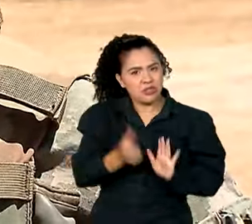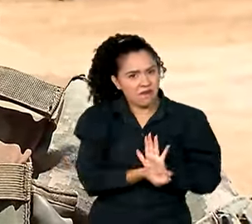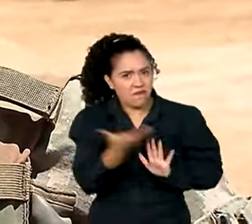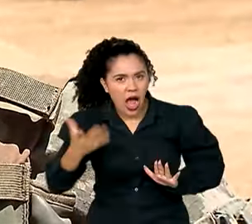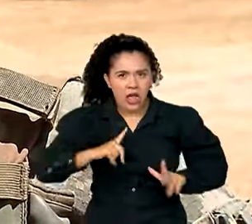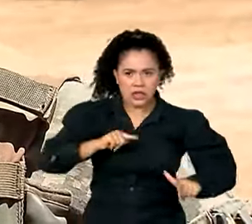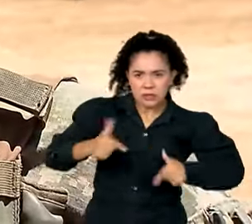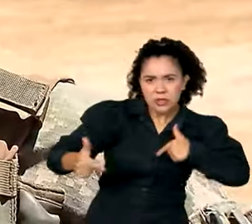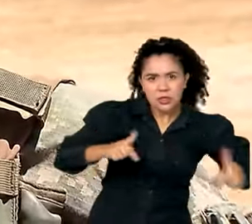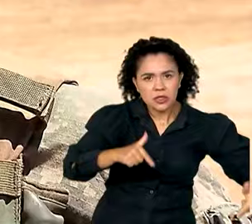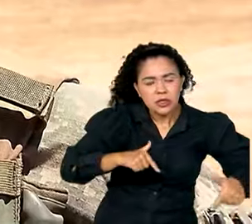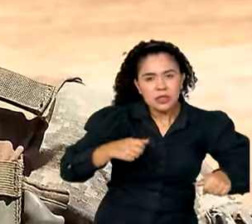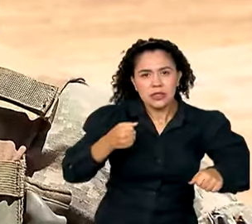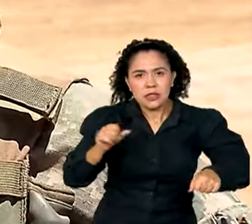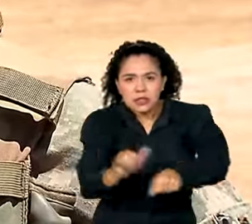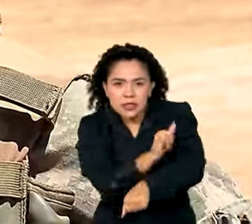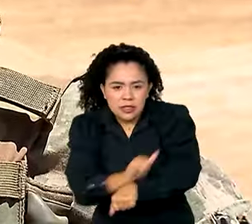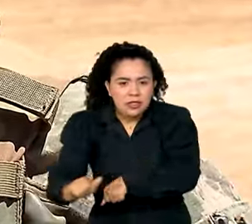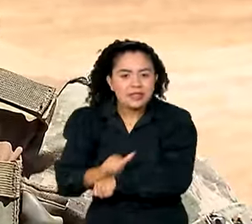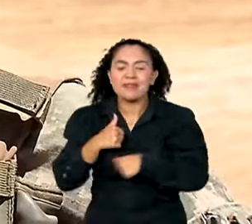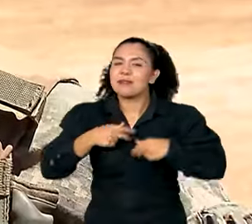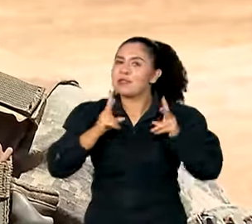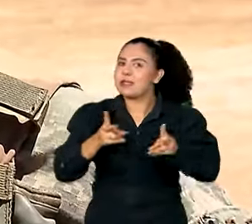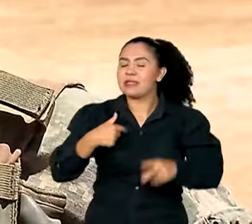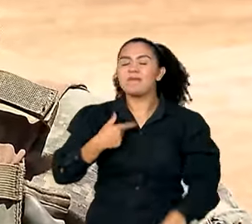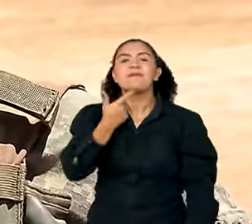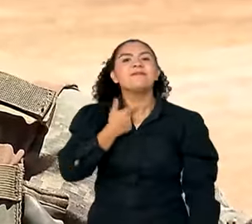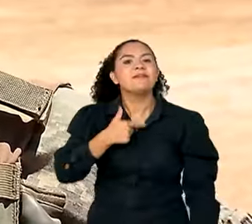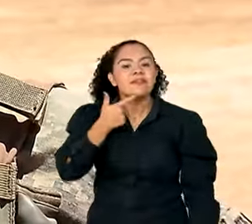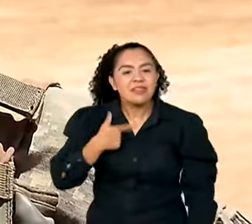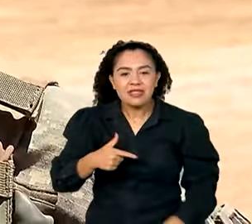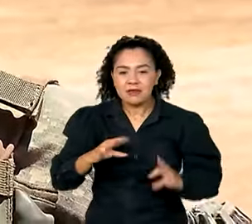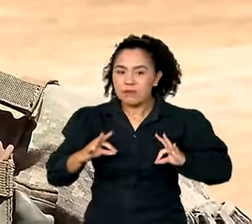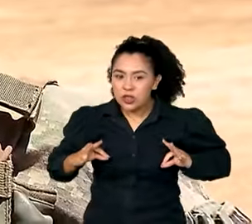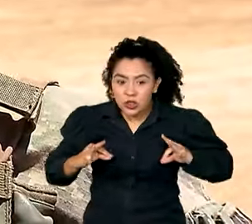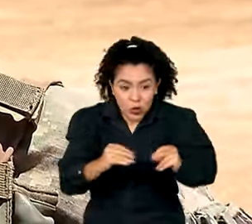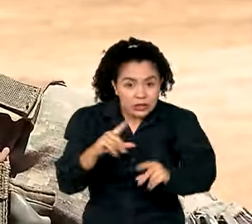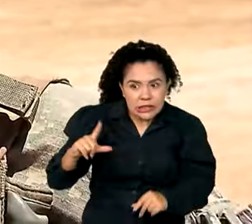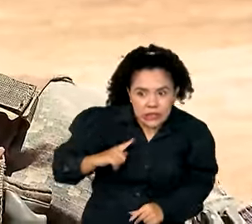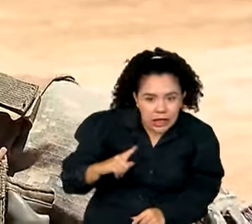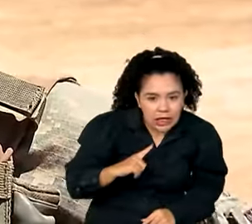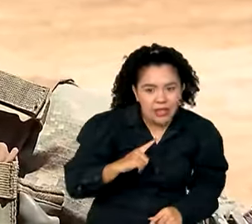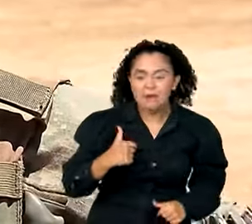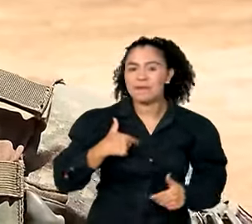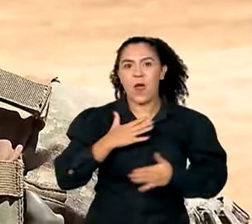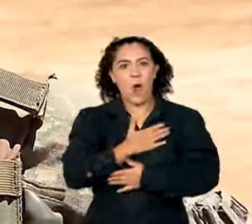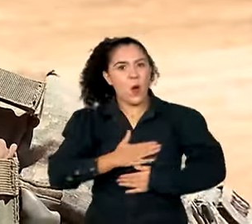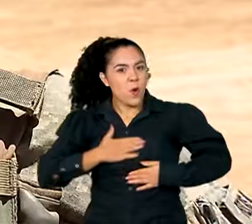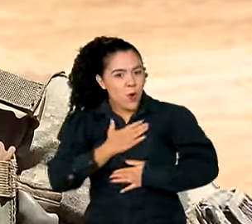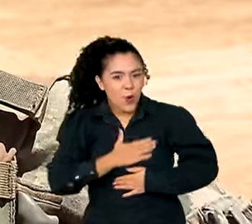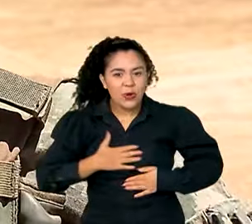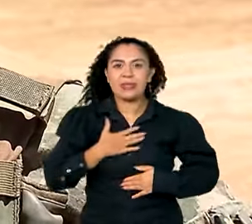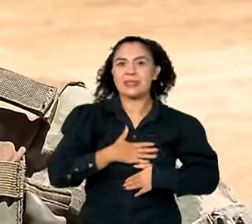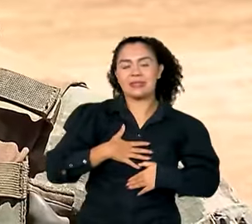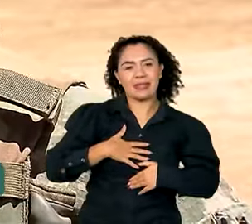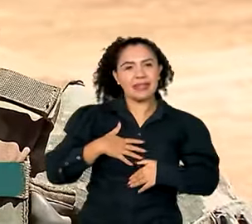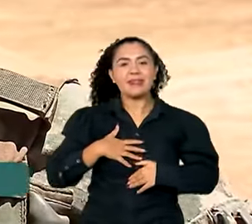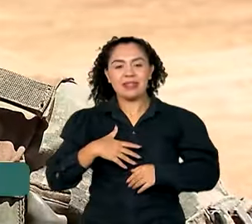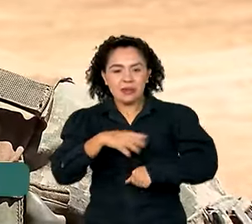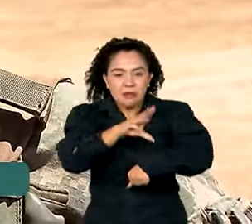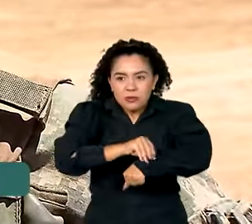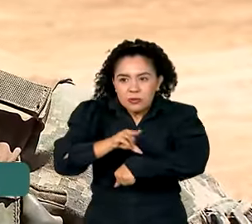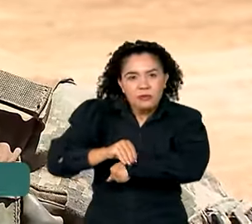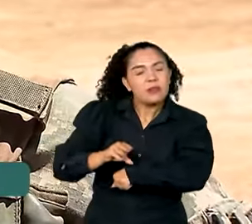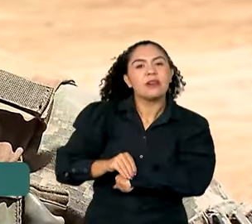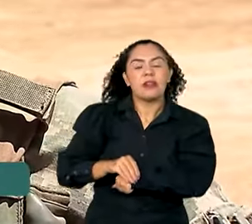missões, e eu sempre desejei ser voluntária para todas, as possíveis, e estou gostando muito de todos os adestramentos. É muito